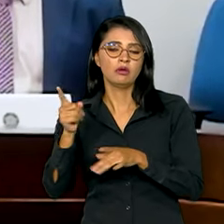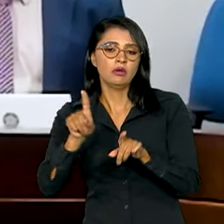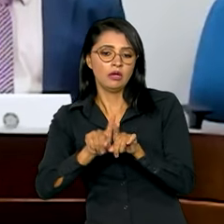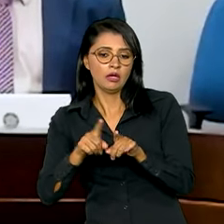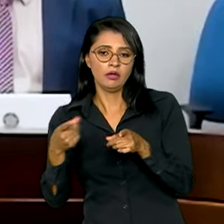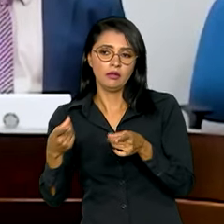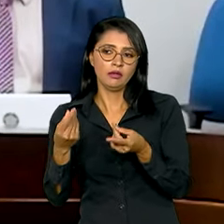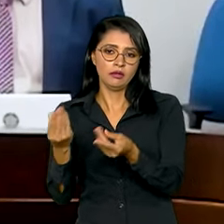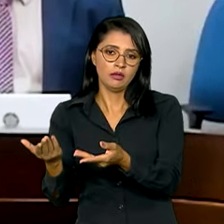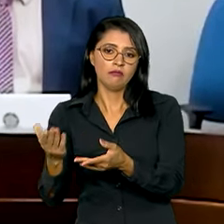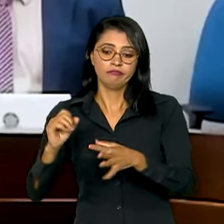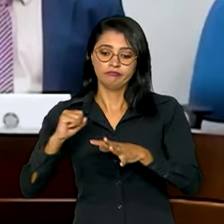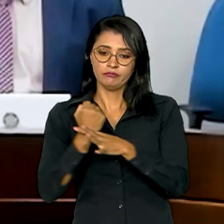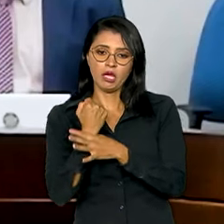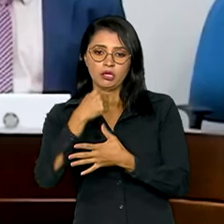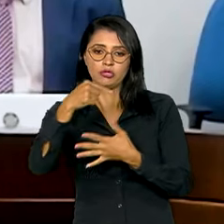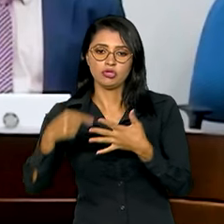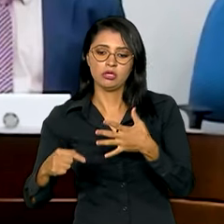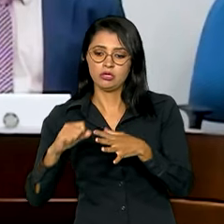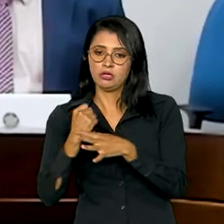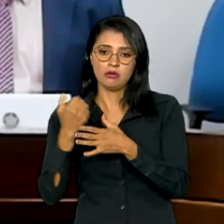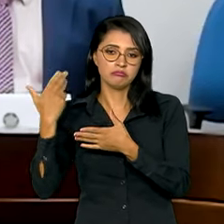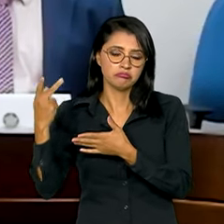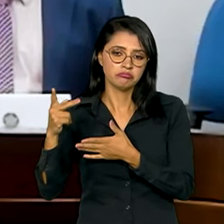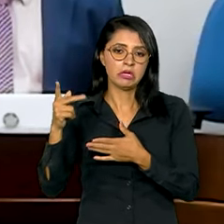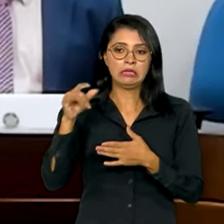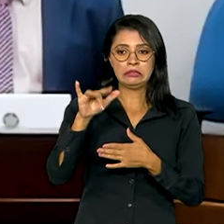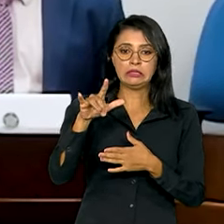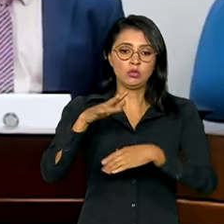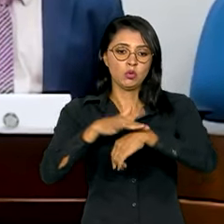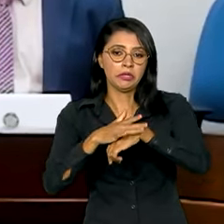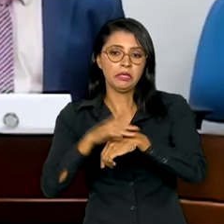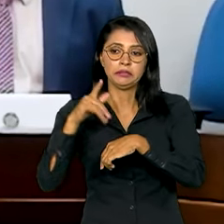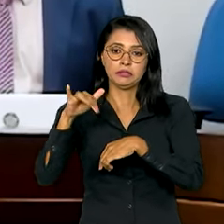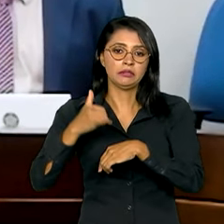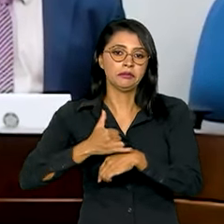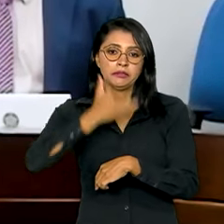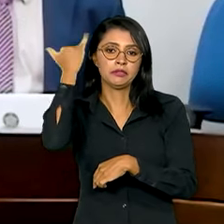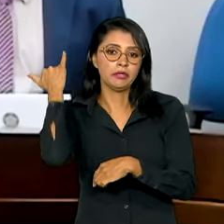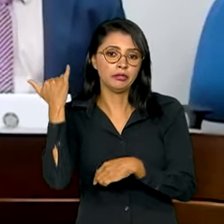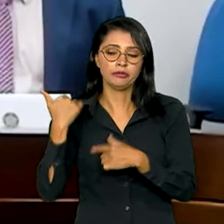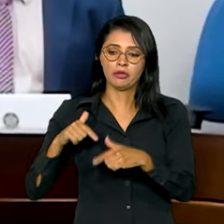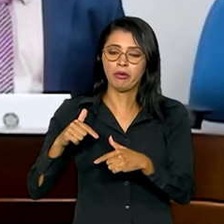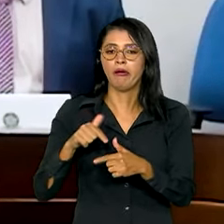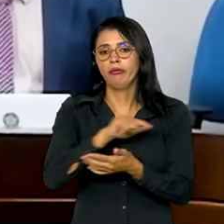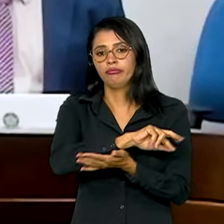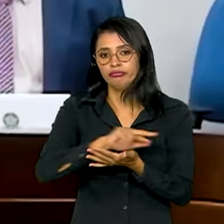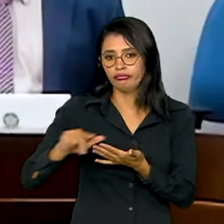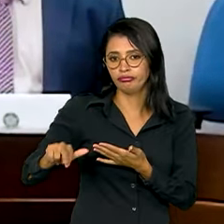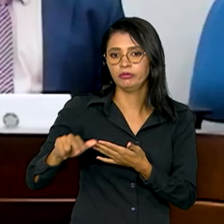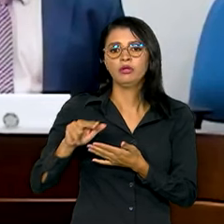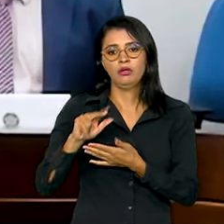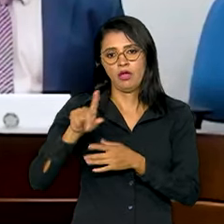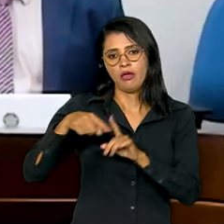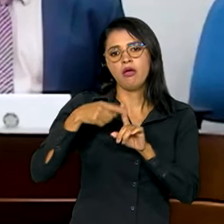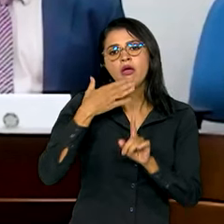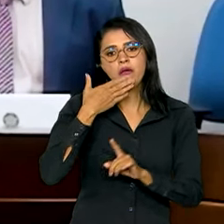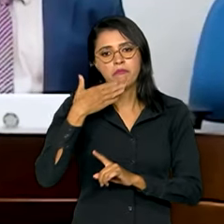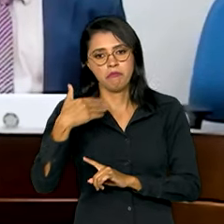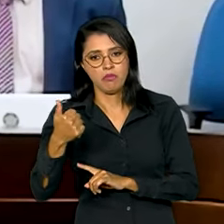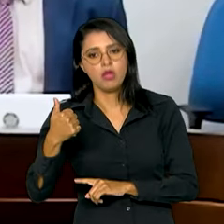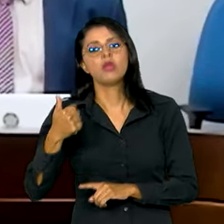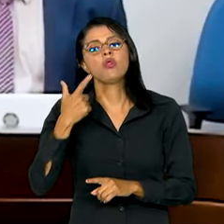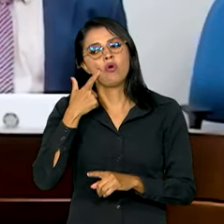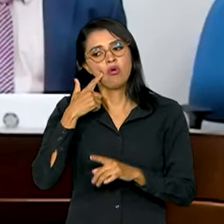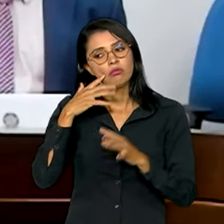dar garantia, segurança, ele no eventual violência, no eventual acidente do trabalho. Enfim, eu acho que sempre é melhor a